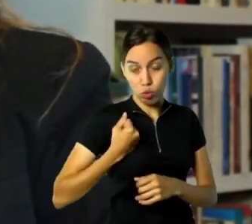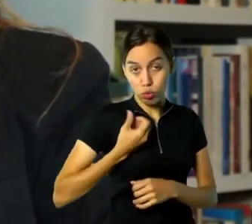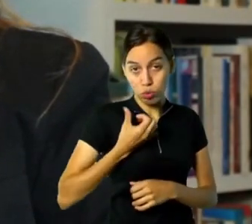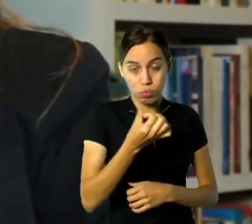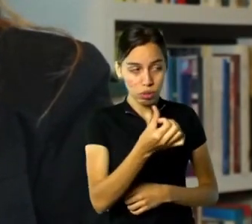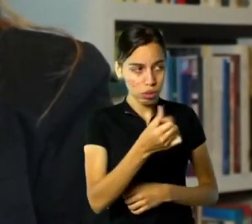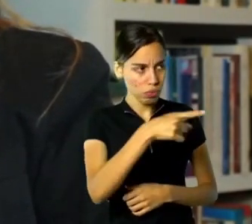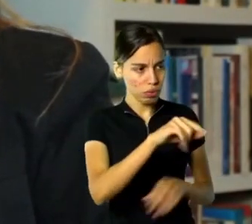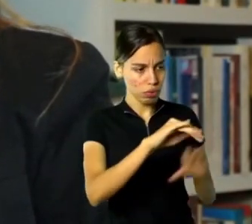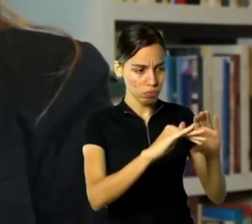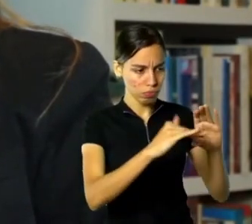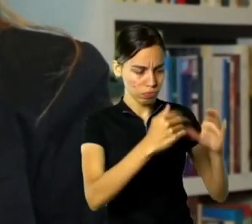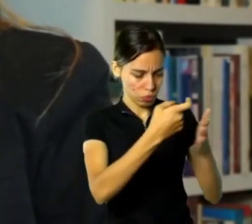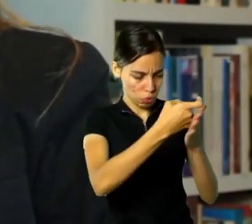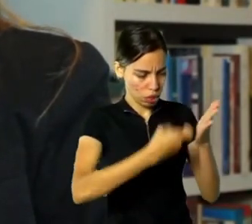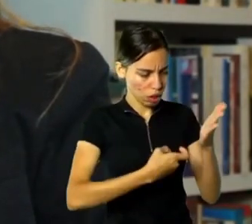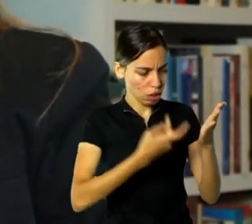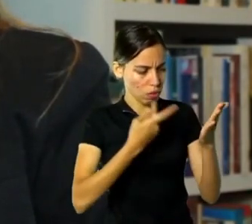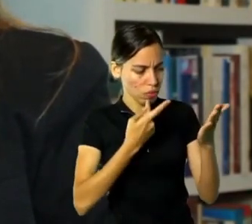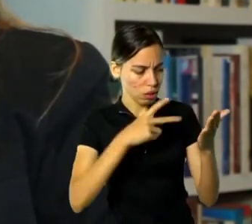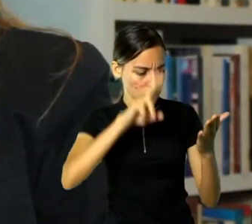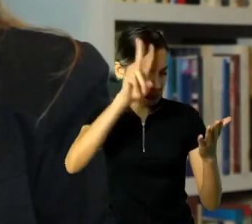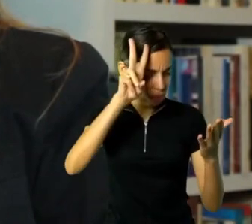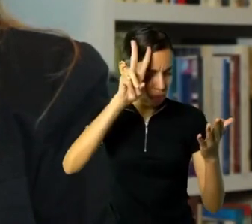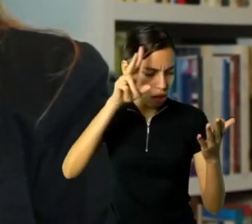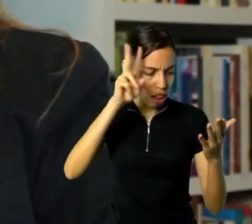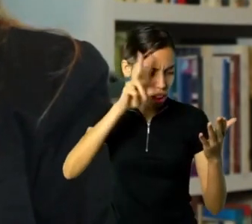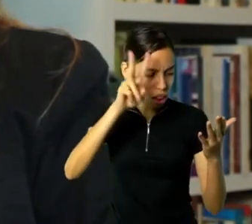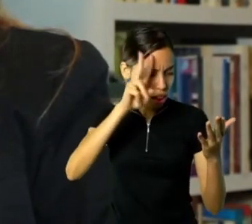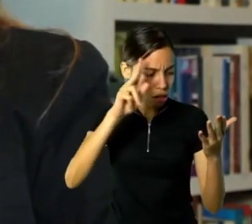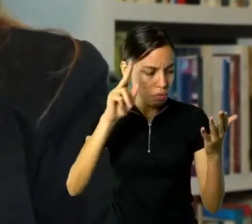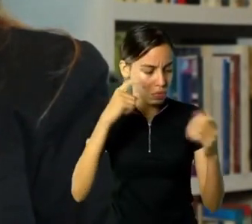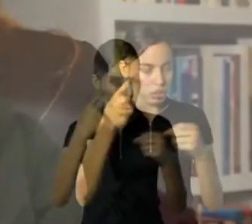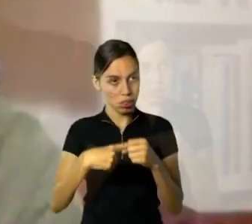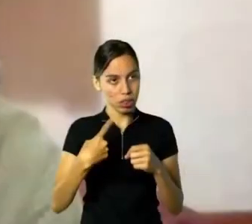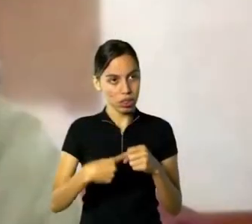suas lembranças da cidade, a essa capa mesmo.